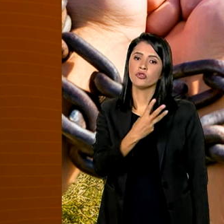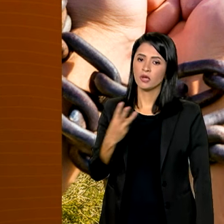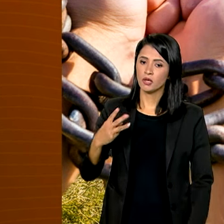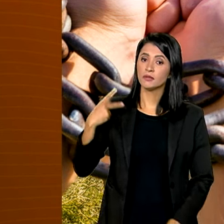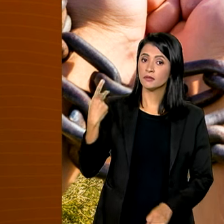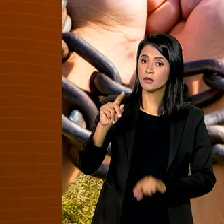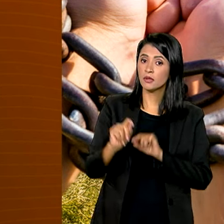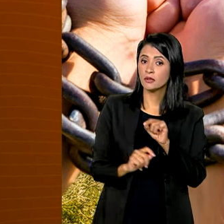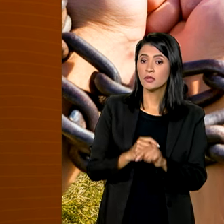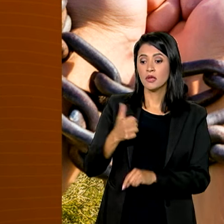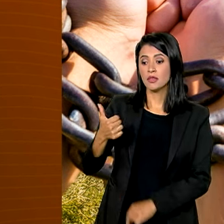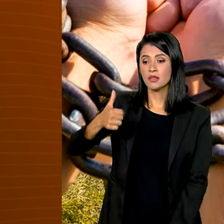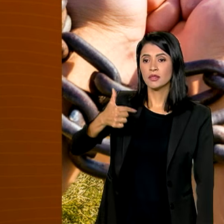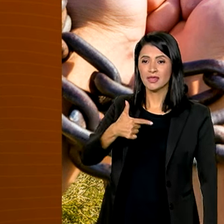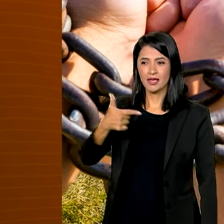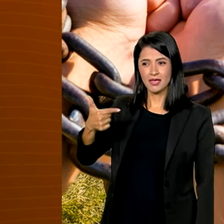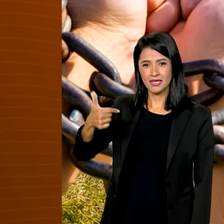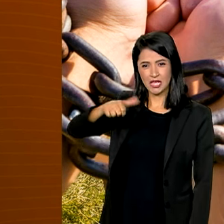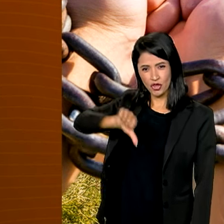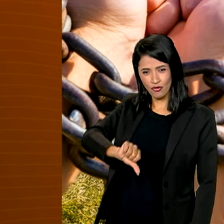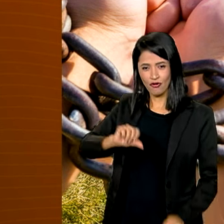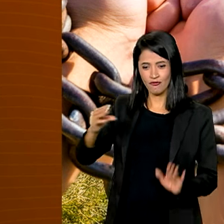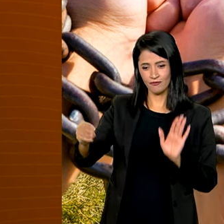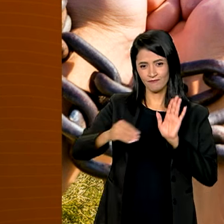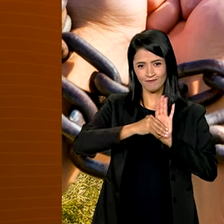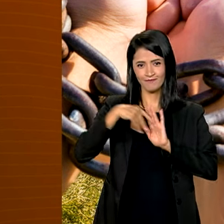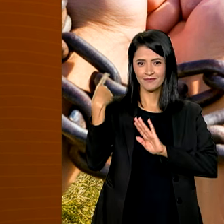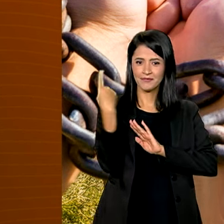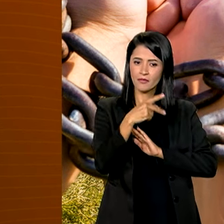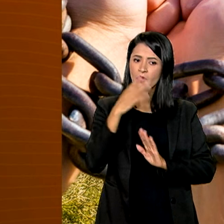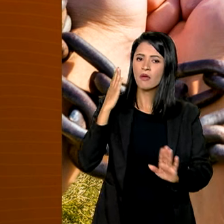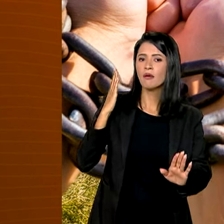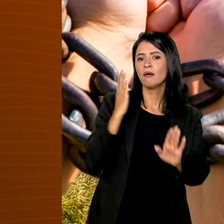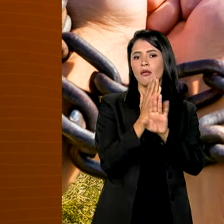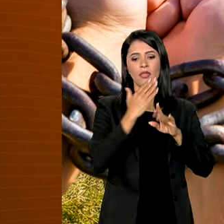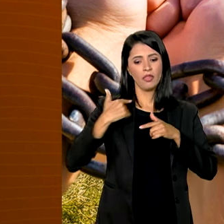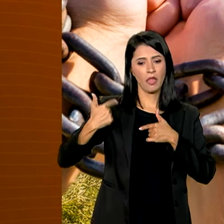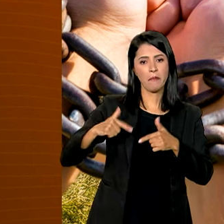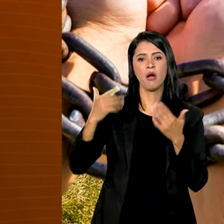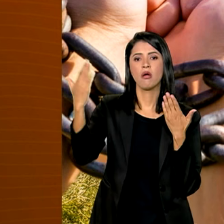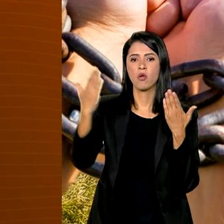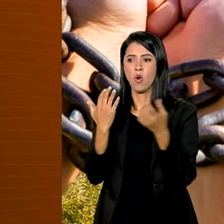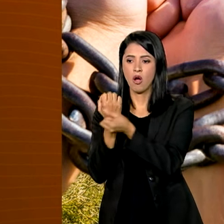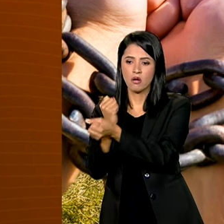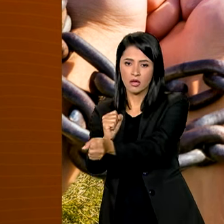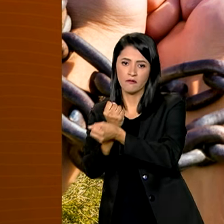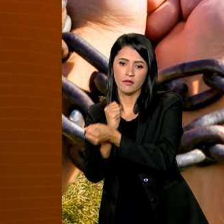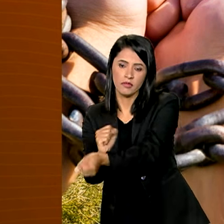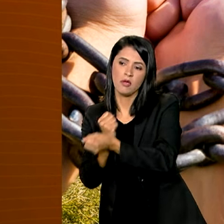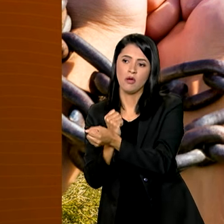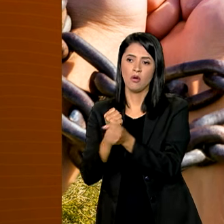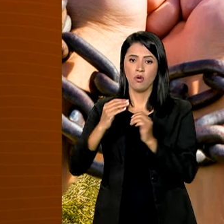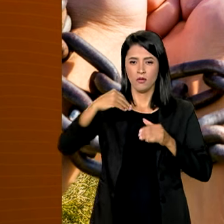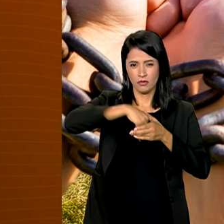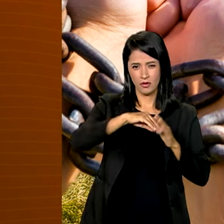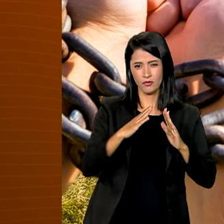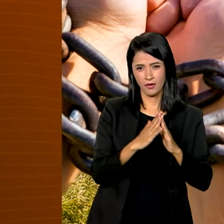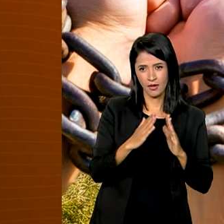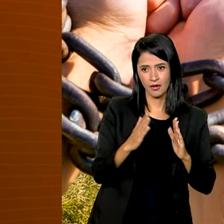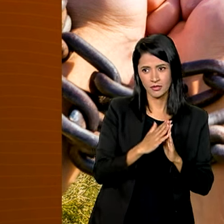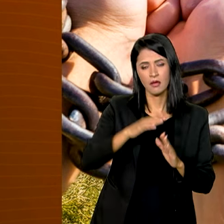Destes, 19 foram incluídos por constatação de trabalho análogo à escravidão doméstica.